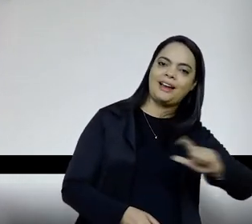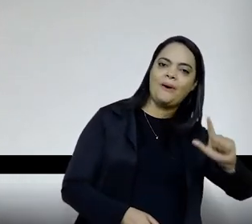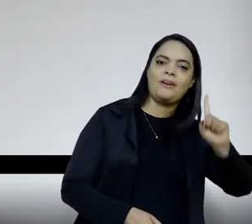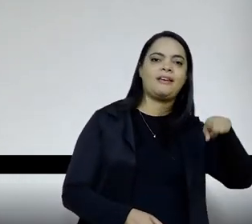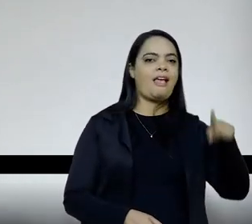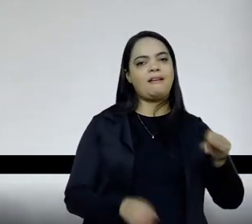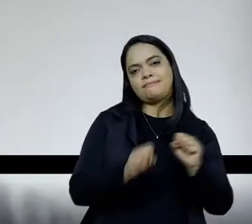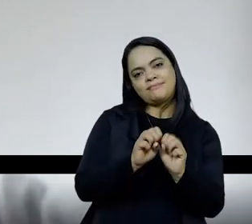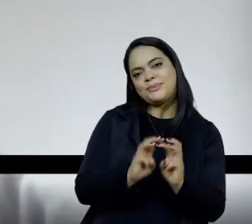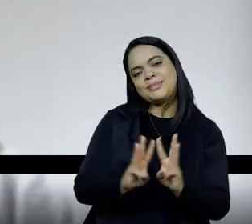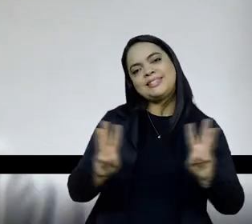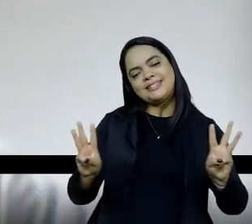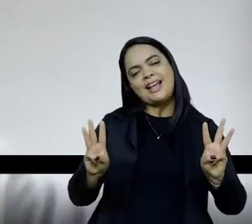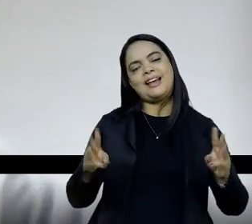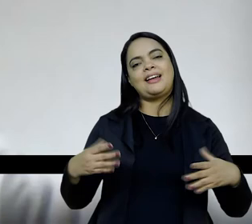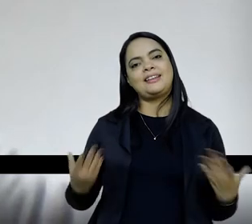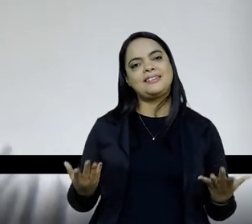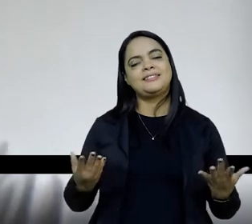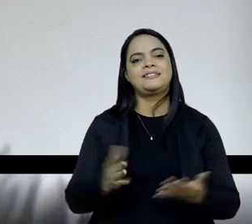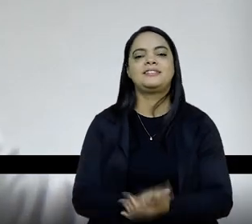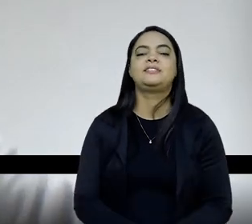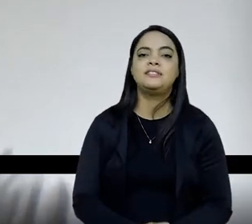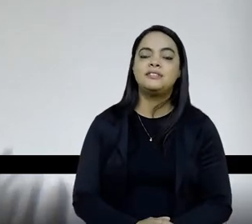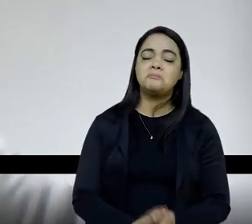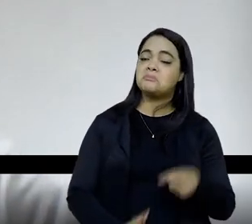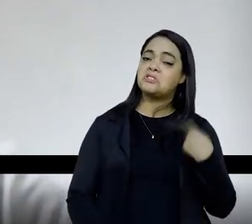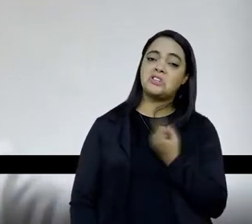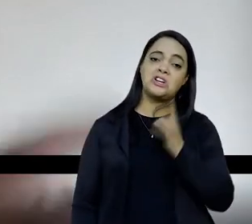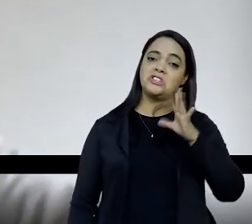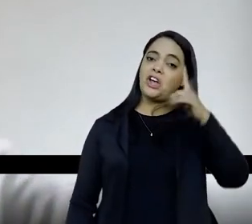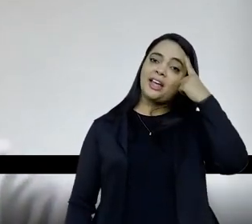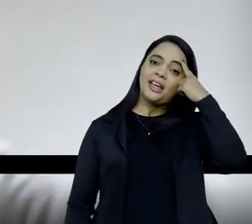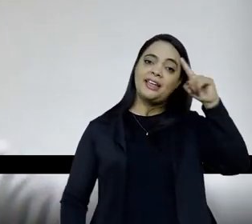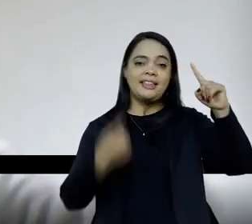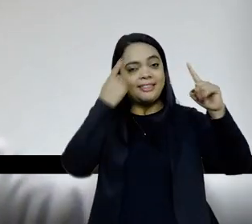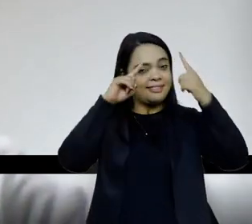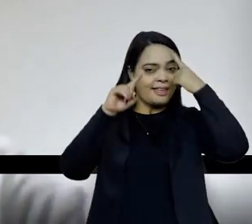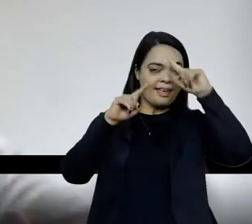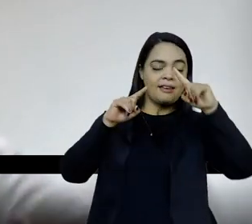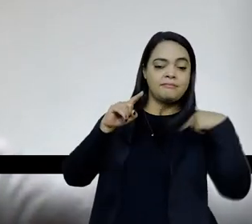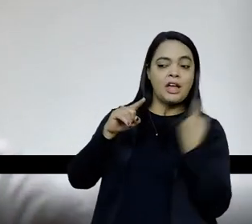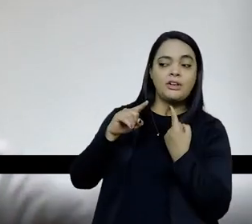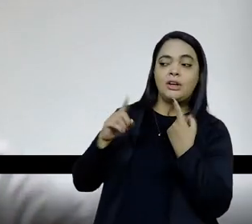de todo modo, é essa ideia que nos, digamos assim, que nos aproximou